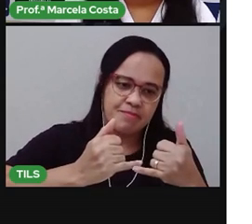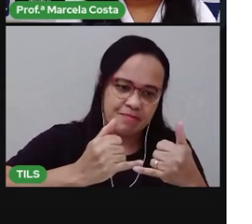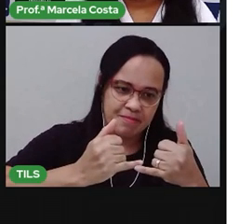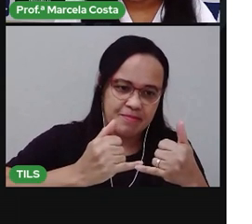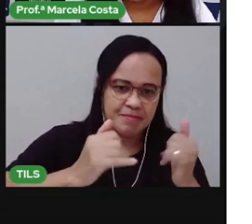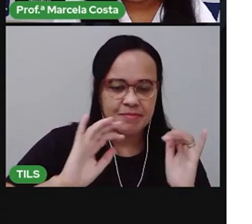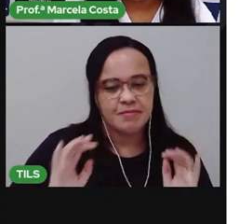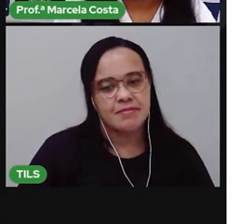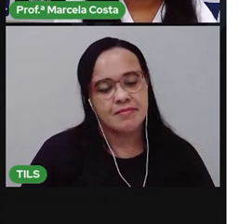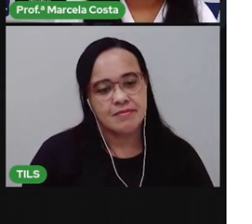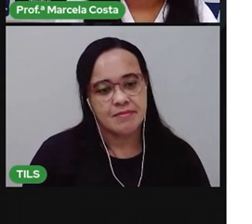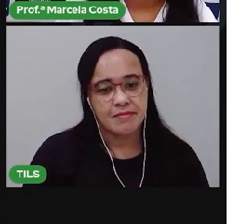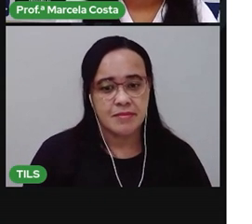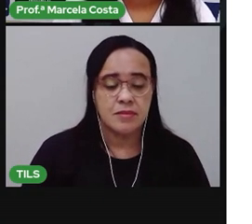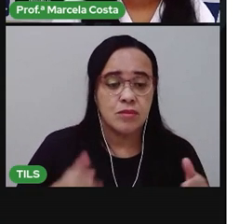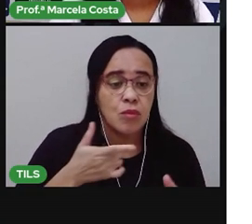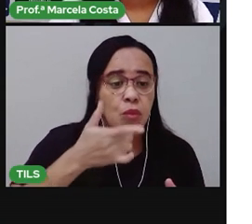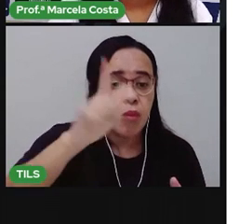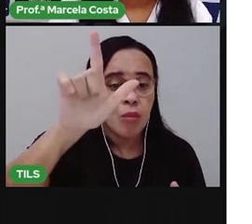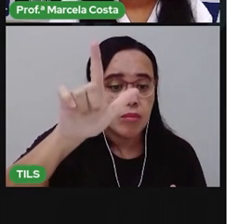Outra ação.